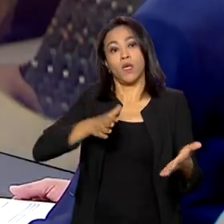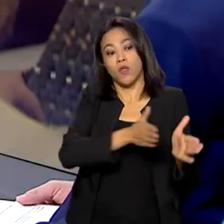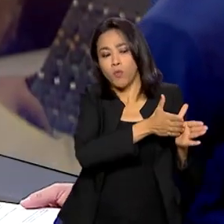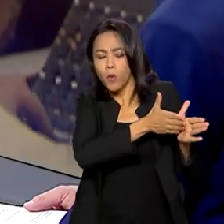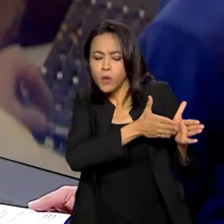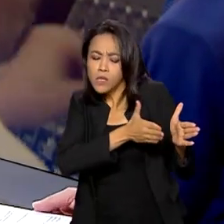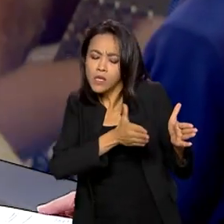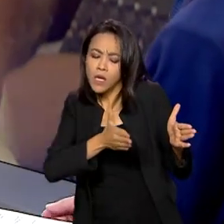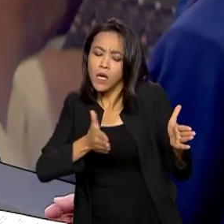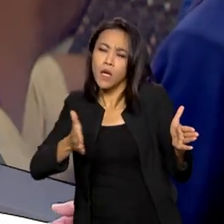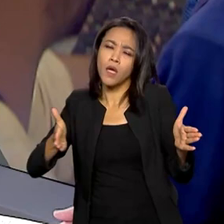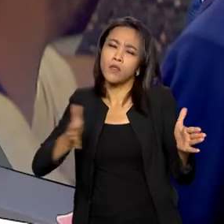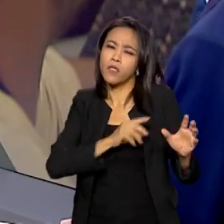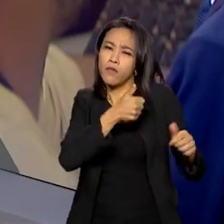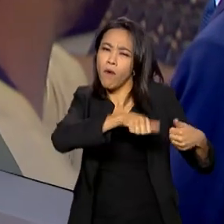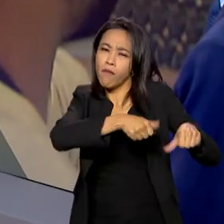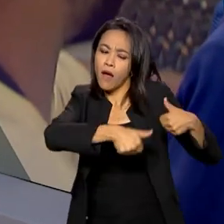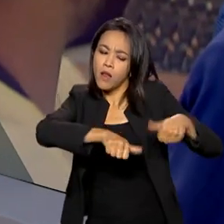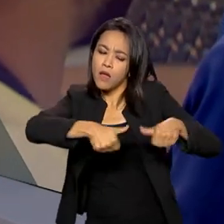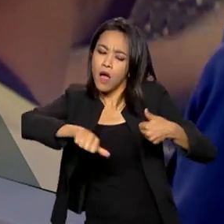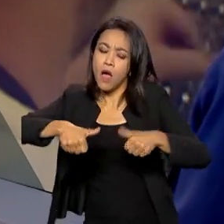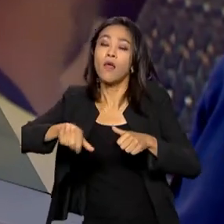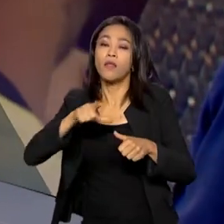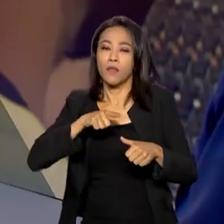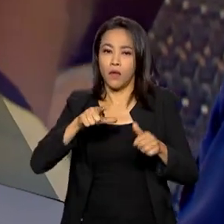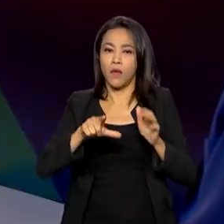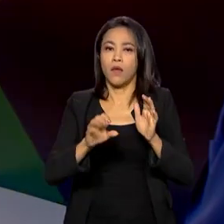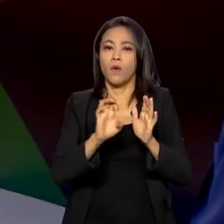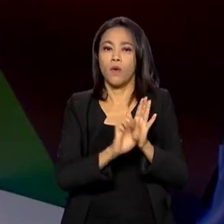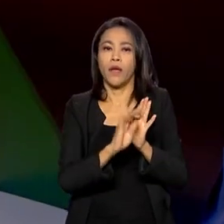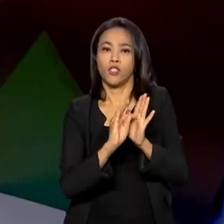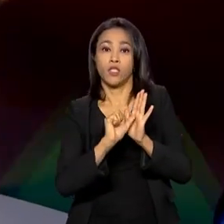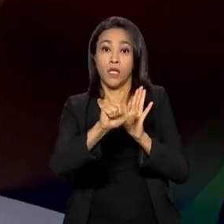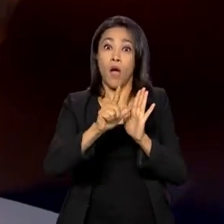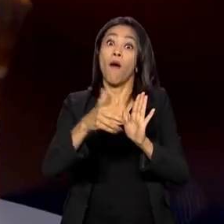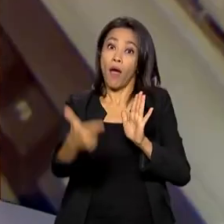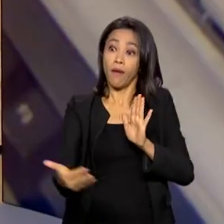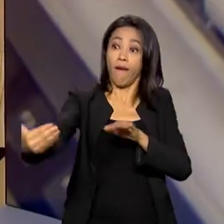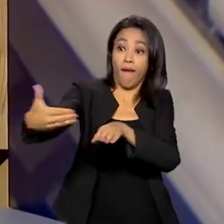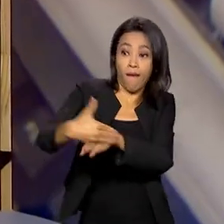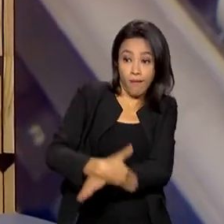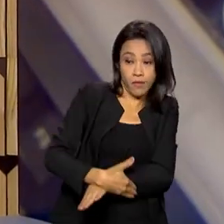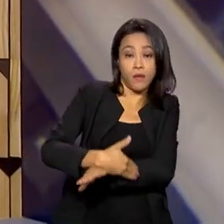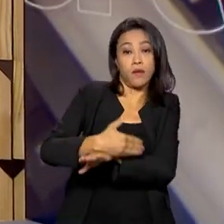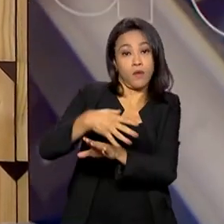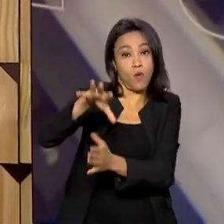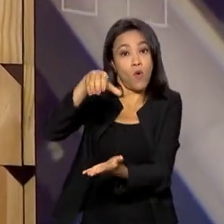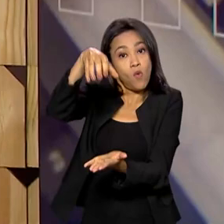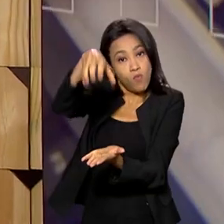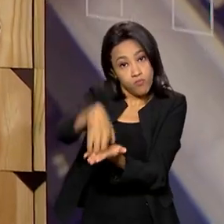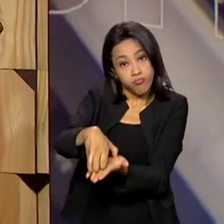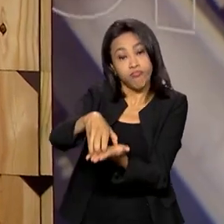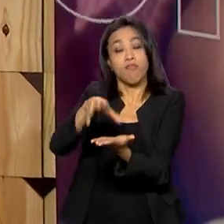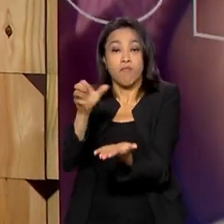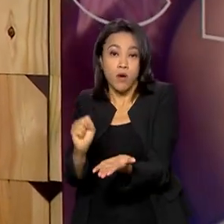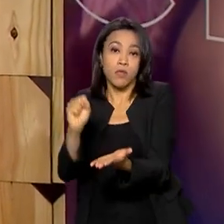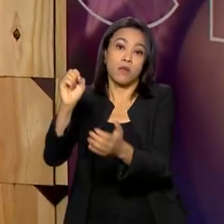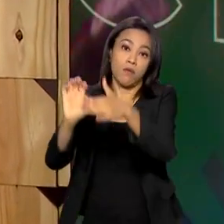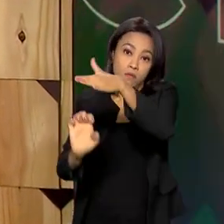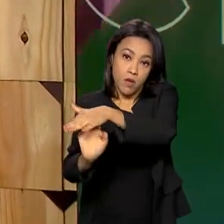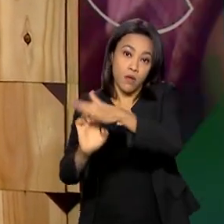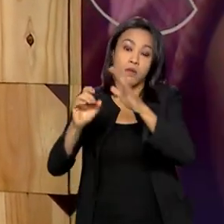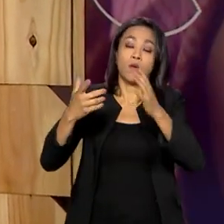de chamamento ou dos editais, aí você entra com a pessoa jurídica, que pode ser uma associação, no caso de uma rádiofusão